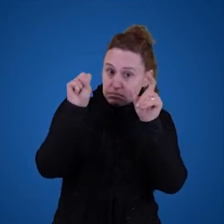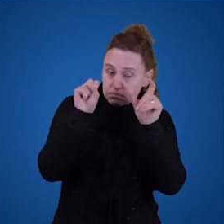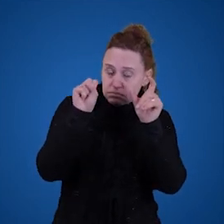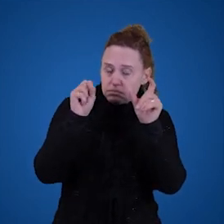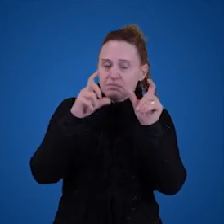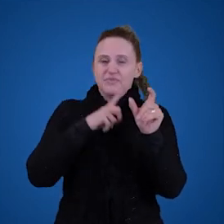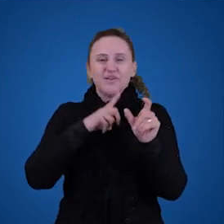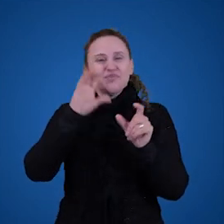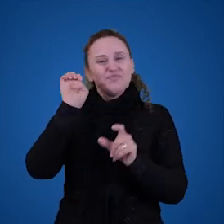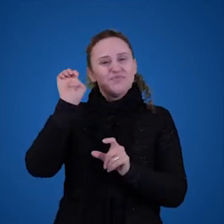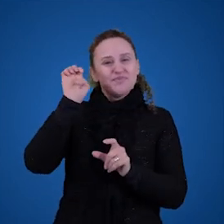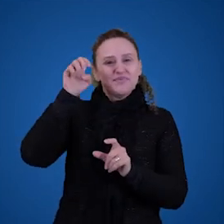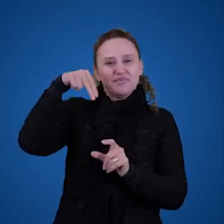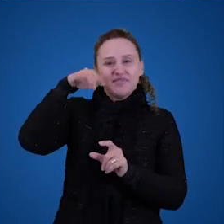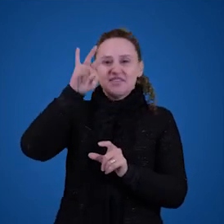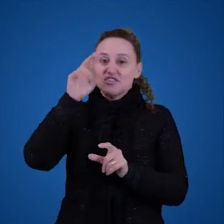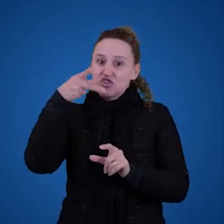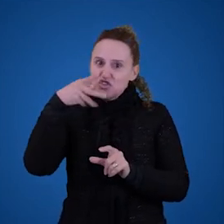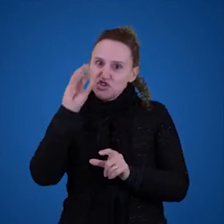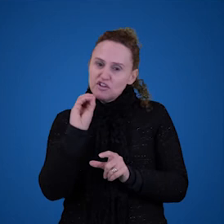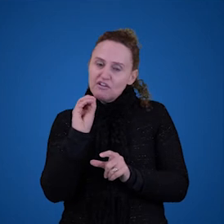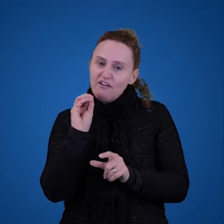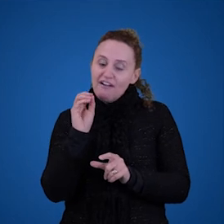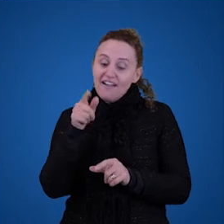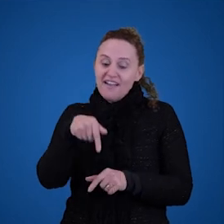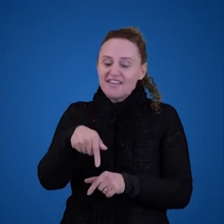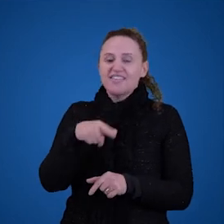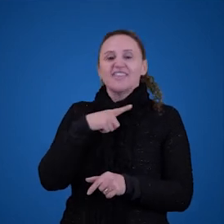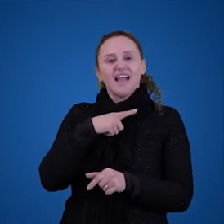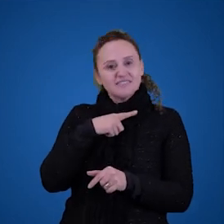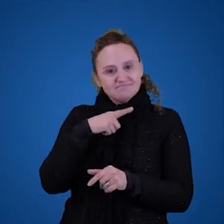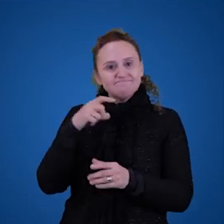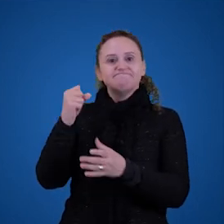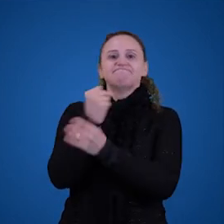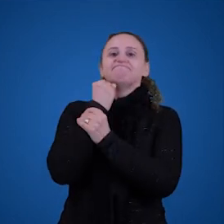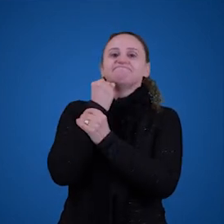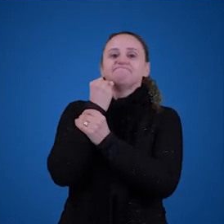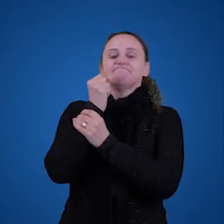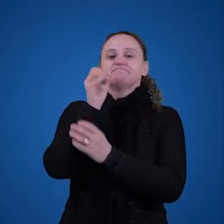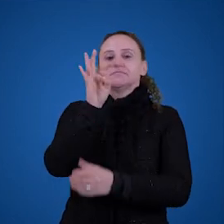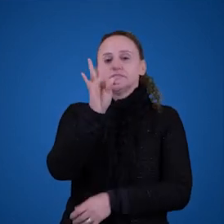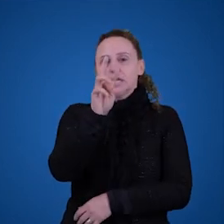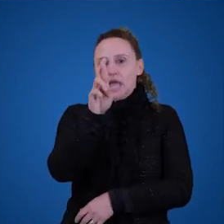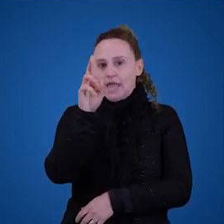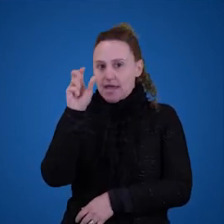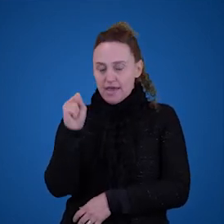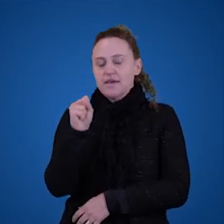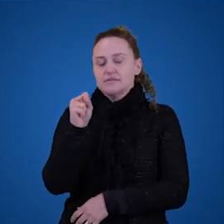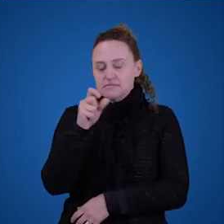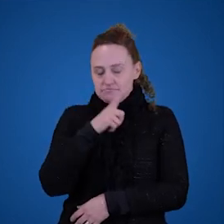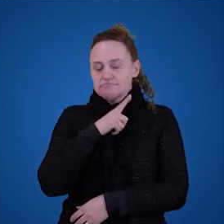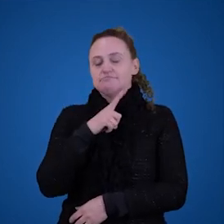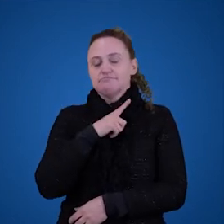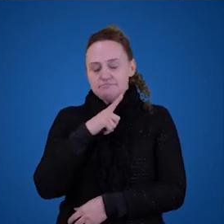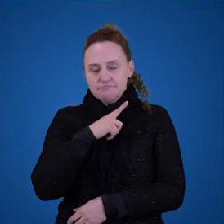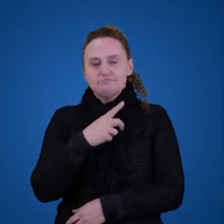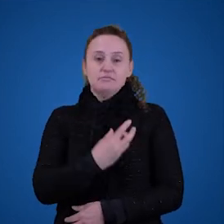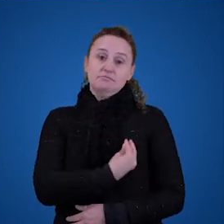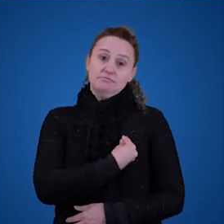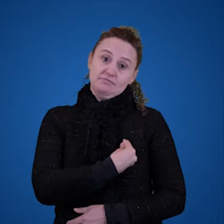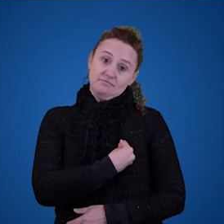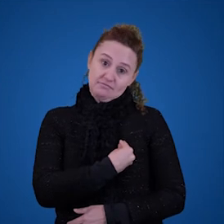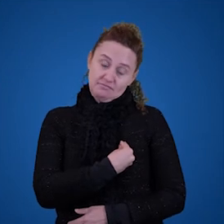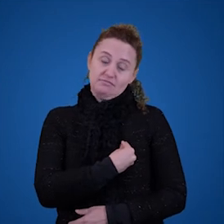Bentinho entra na conta. Então, a TRS assim como todas as teses filosóficas ela tem a pretensão de explicar